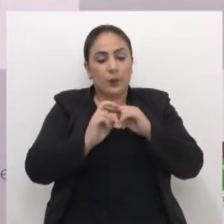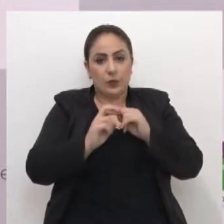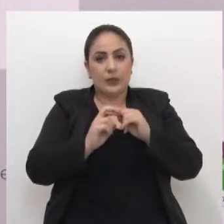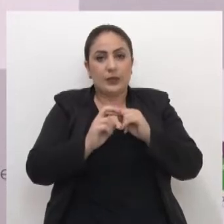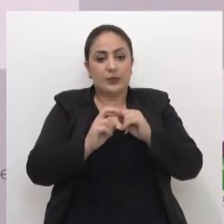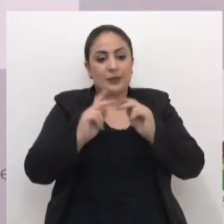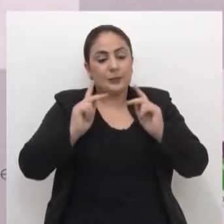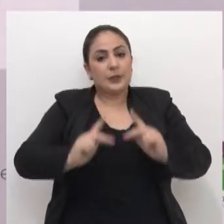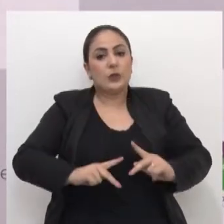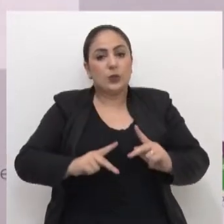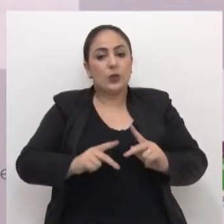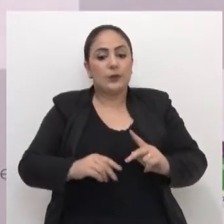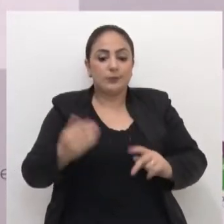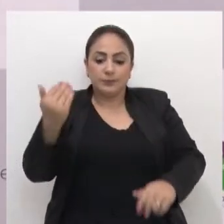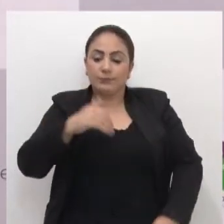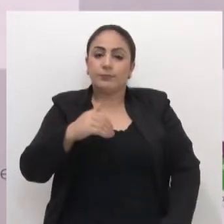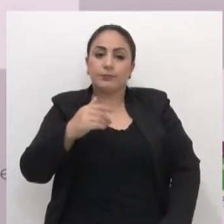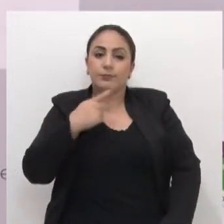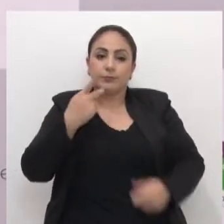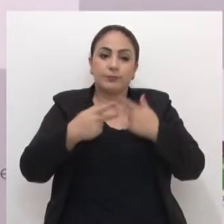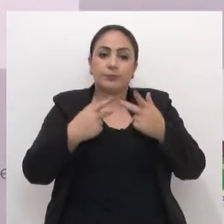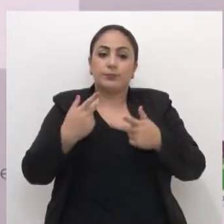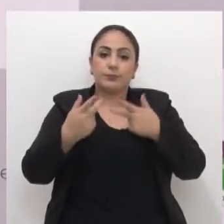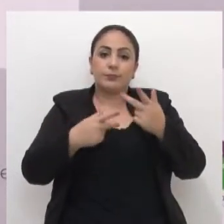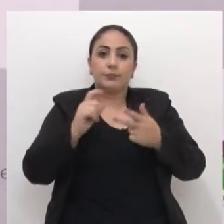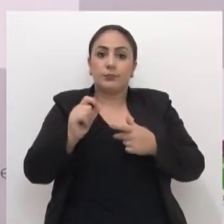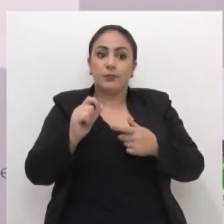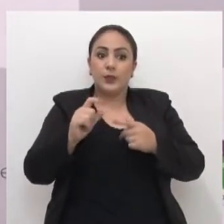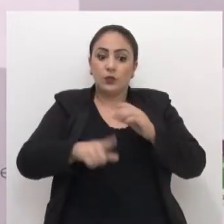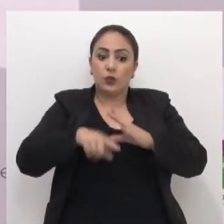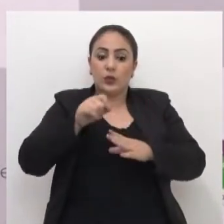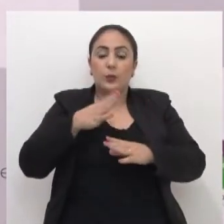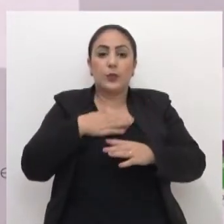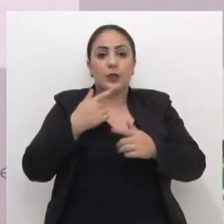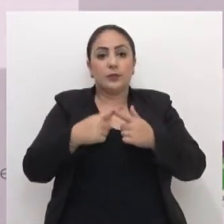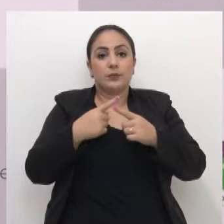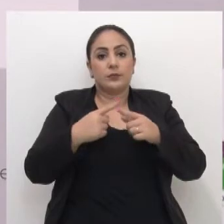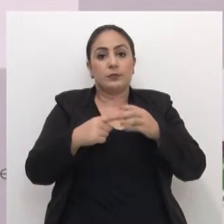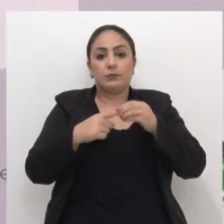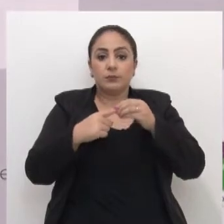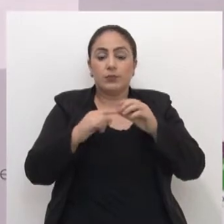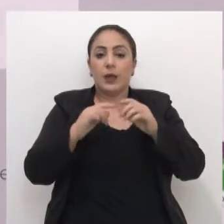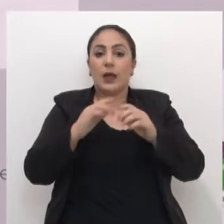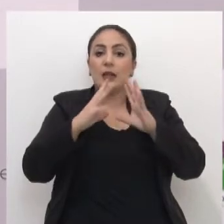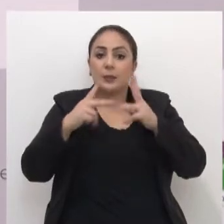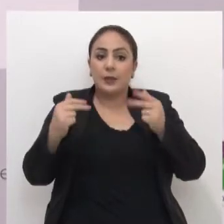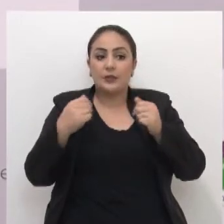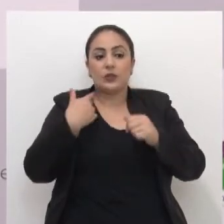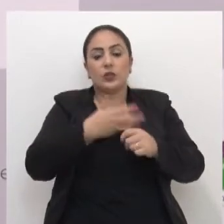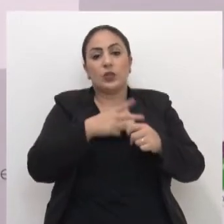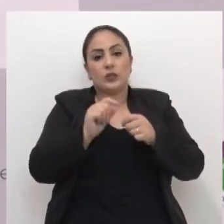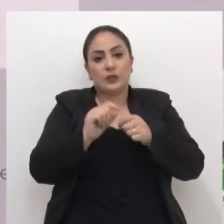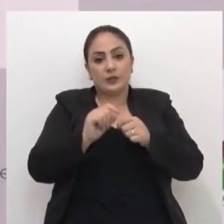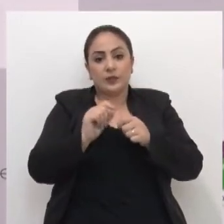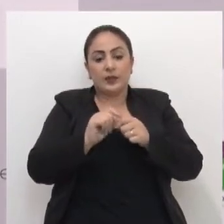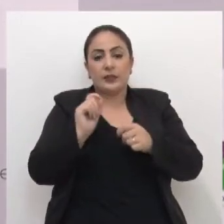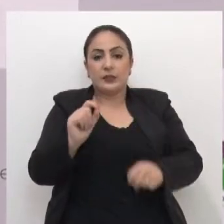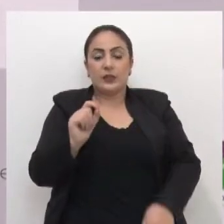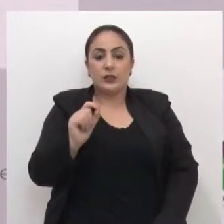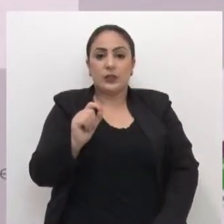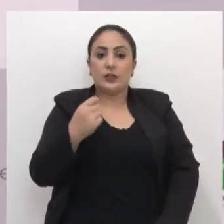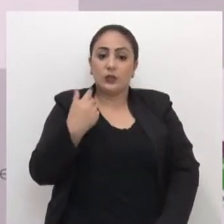pessoas nos colocaram aqui justamente pela prioridade dos animais. Então, estamos fazendo aquilo que